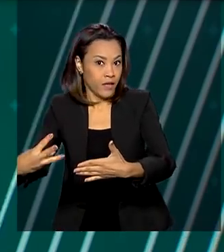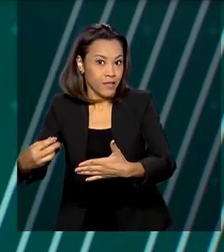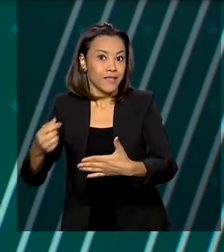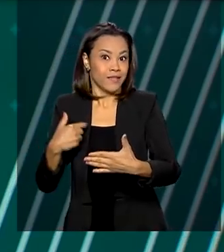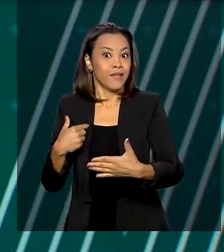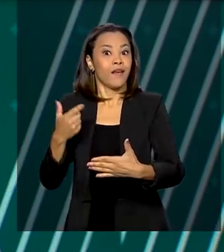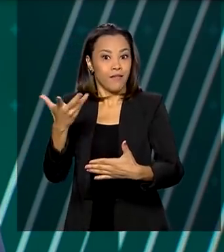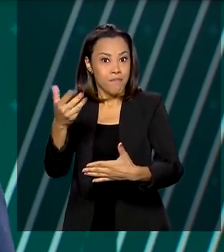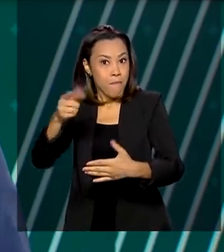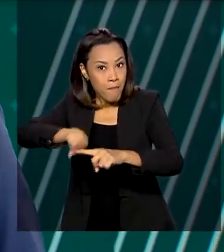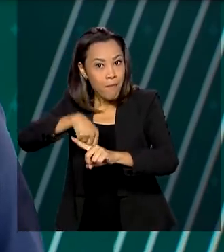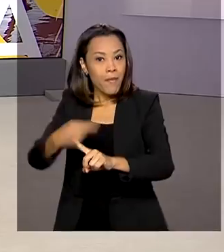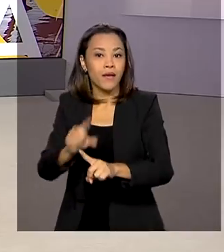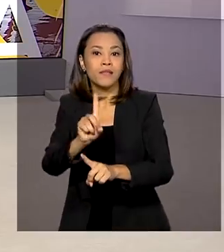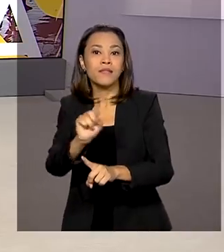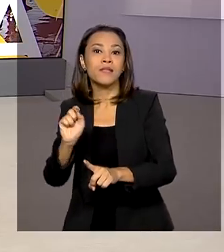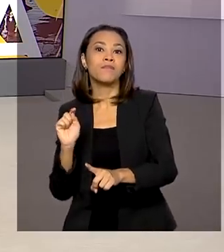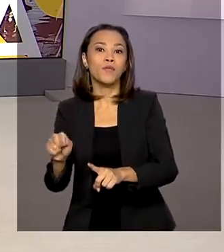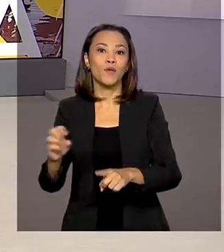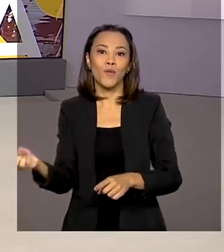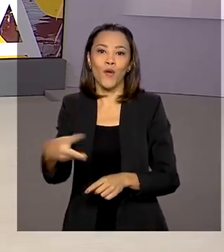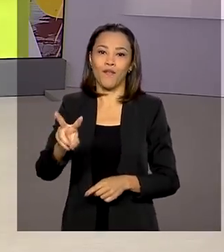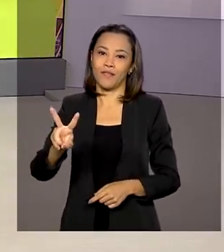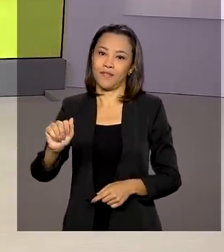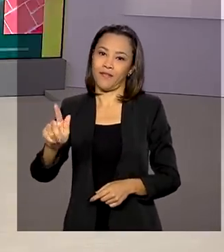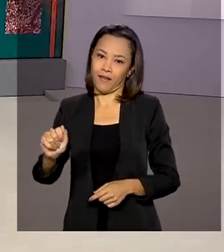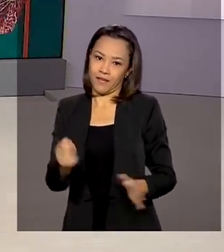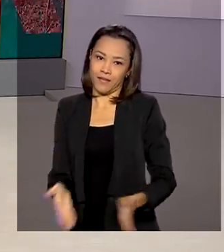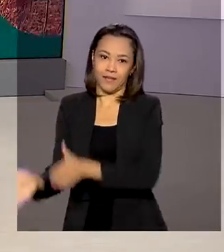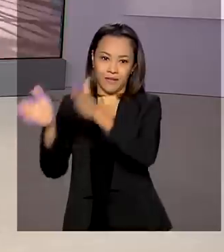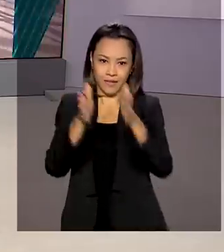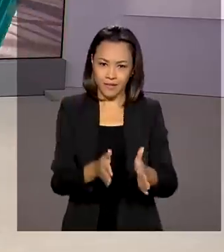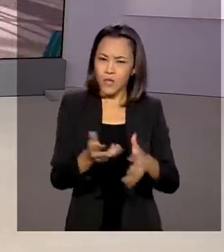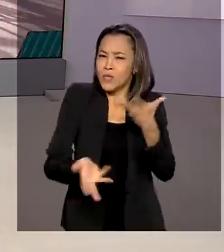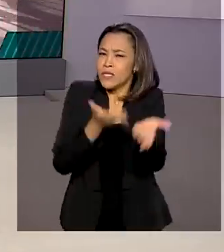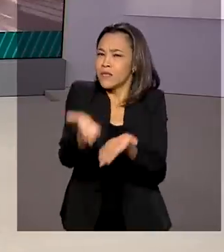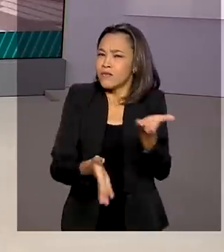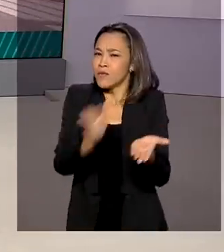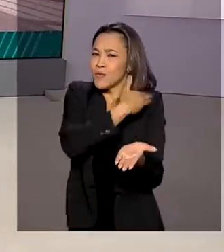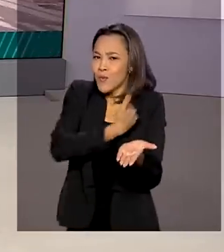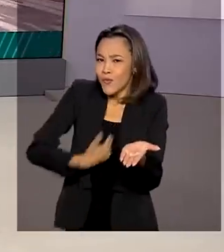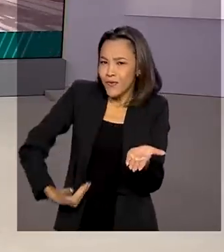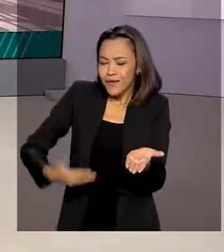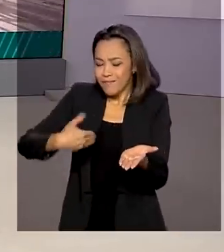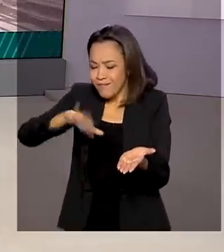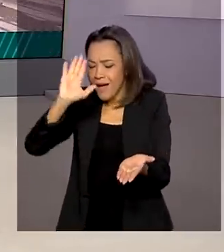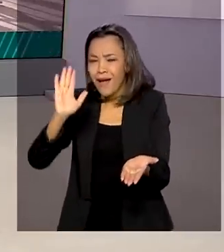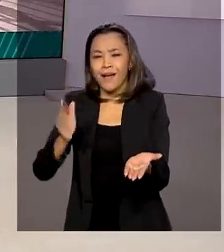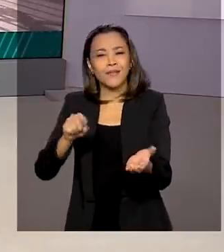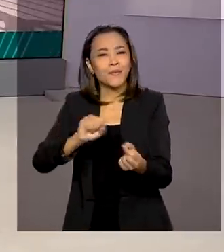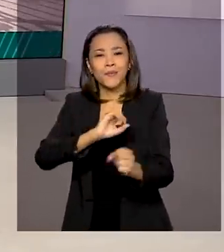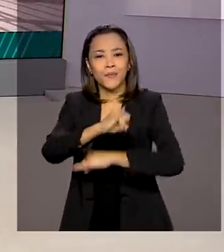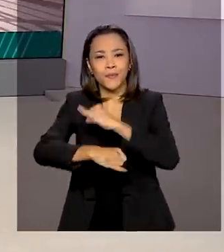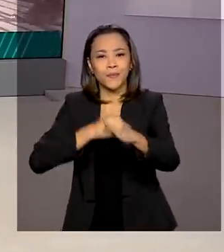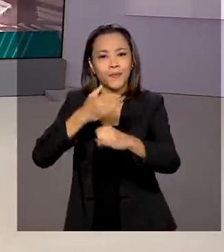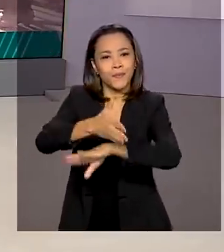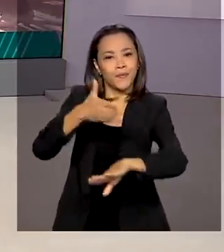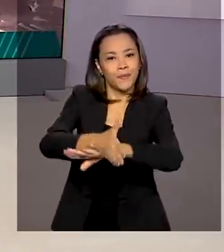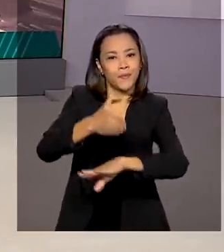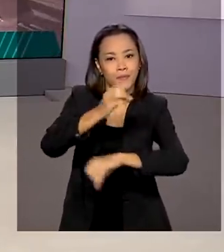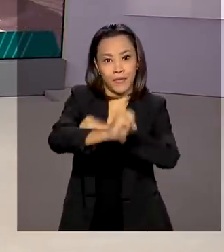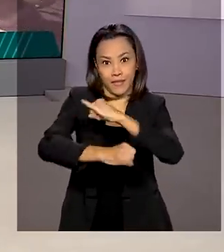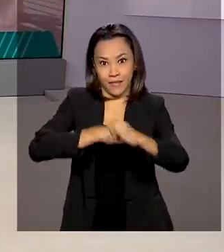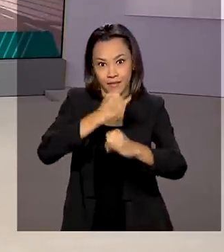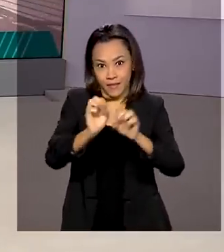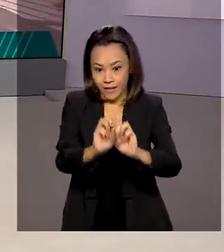a 100 mil novas vagas. Os serviços públicos estão cada vez mais disponíveis pela internet. O portal